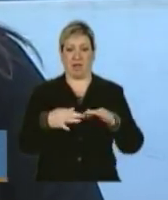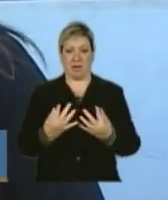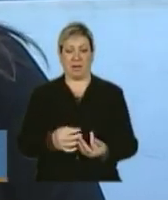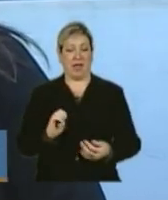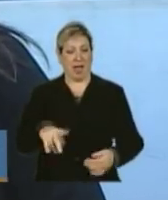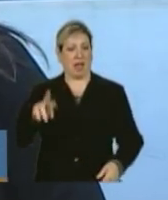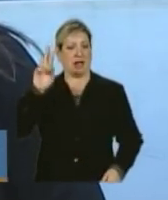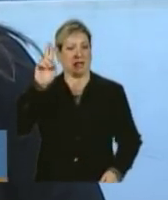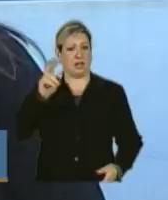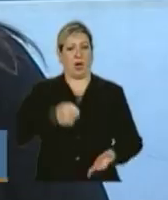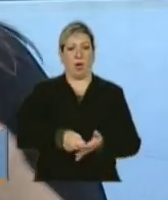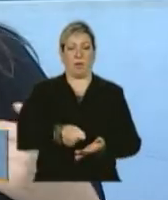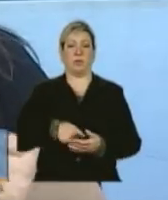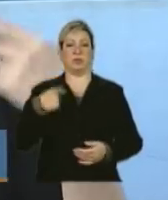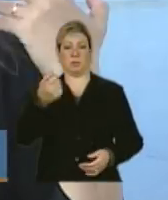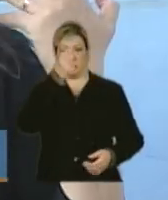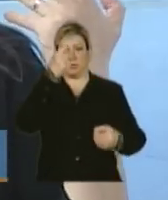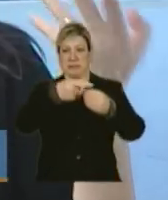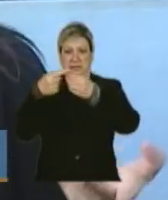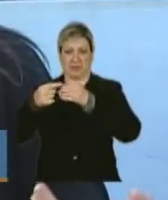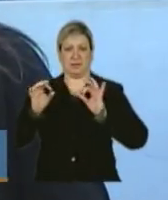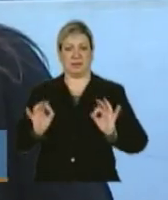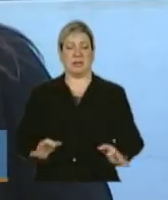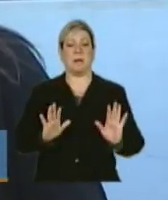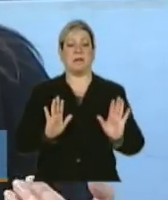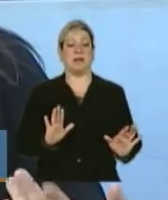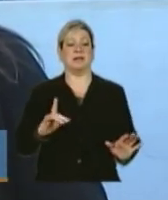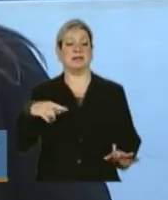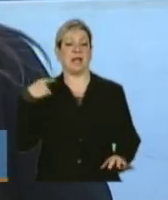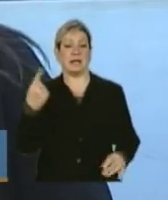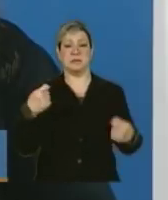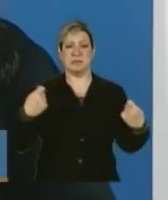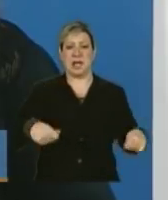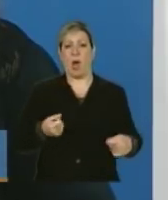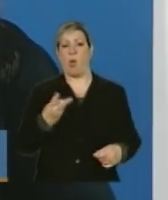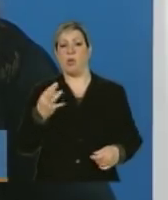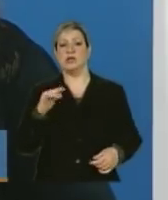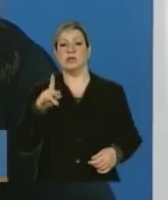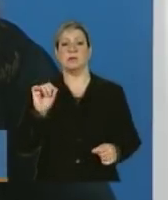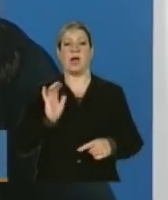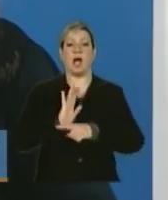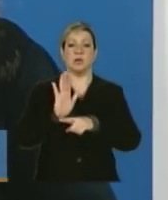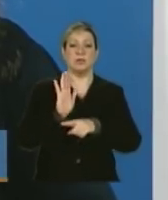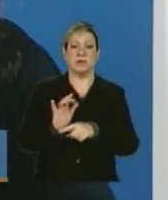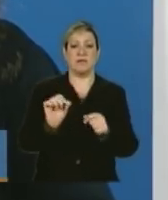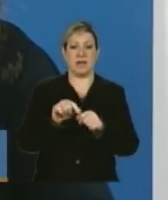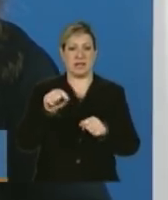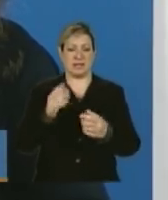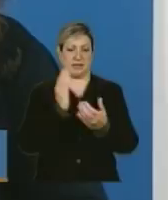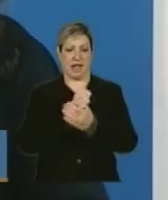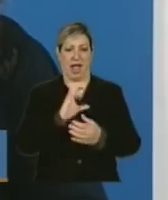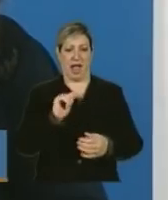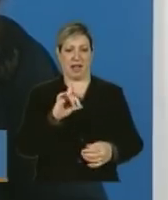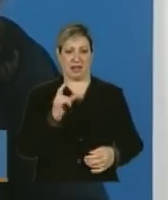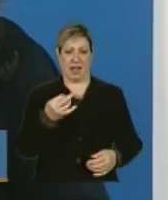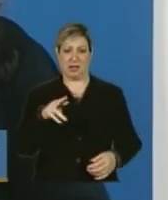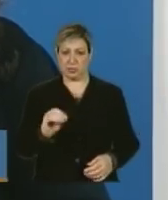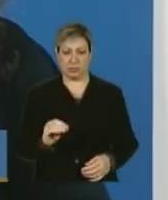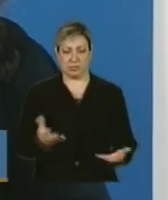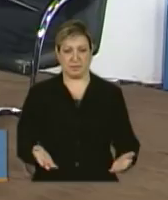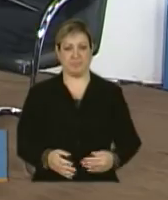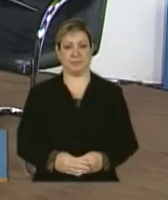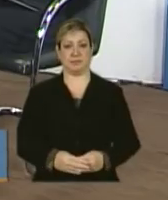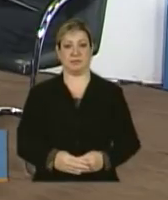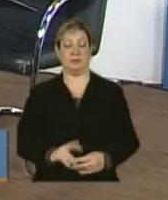responsabilidade dos municípios. Mas eles recebem algum tipo de ajuda, algum tipo de apoio para fazer esse cadastramento? Bem, todos os municípios brasileiros